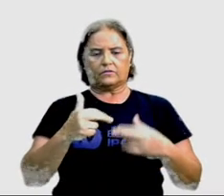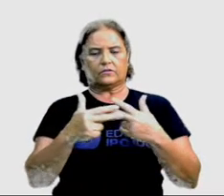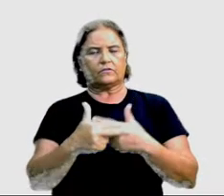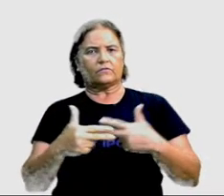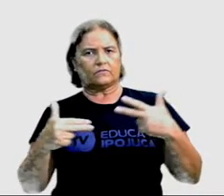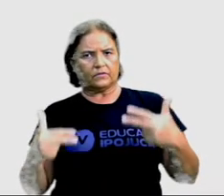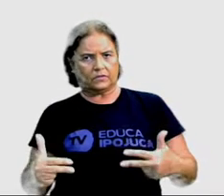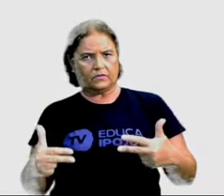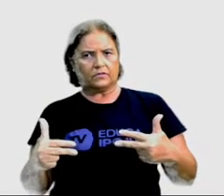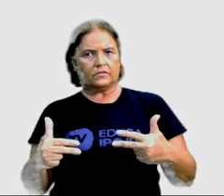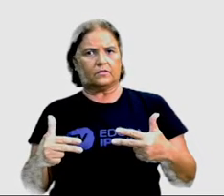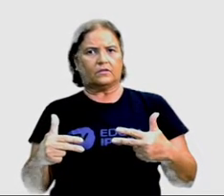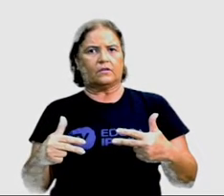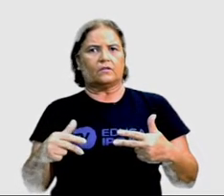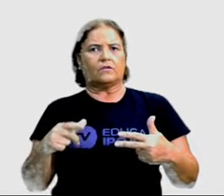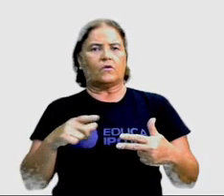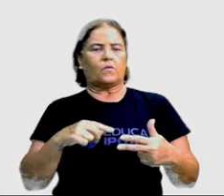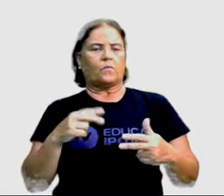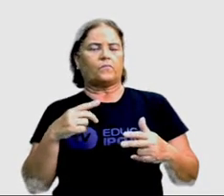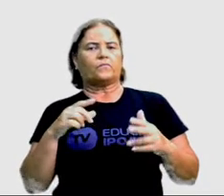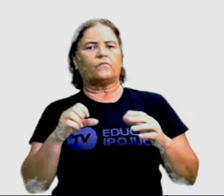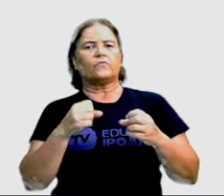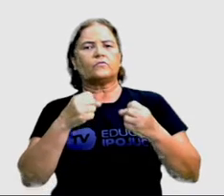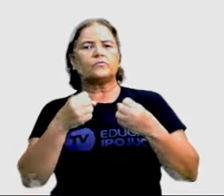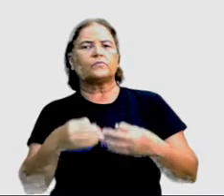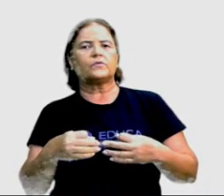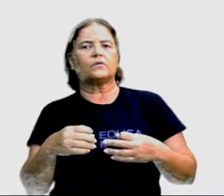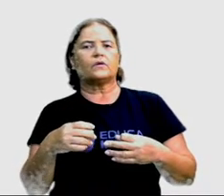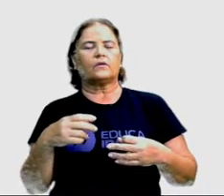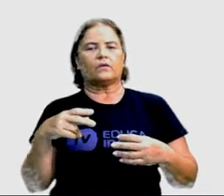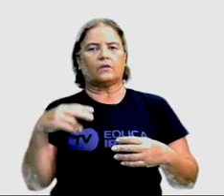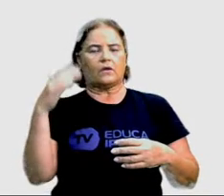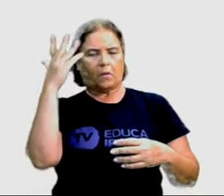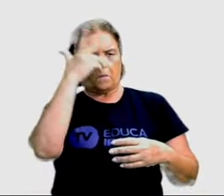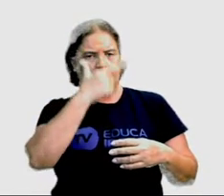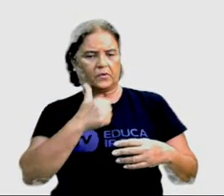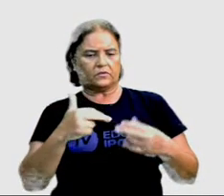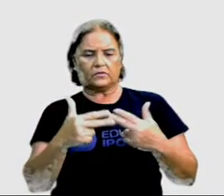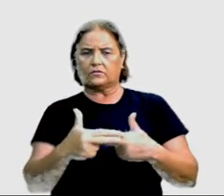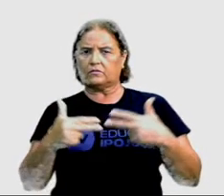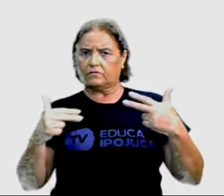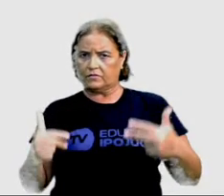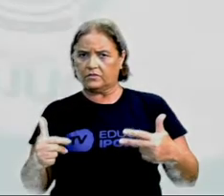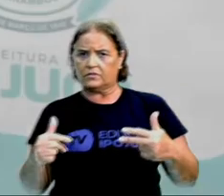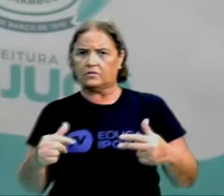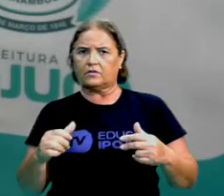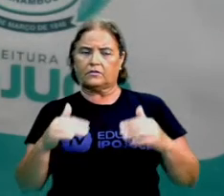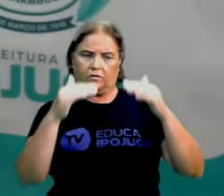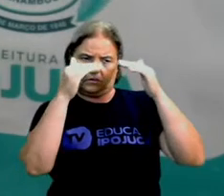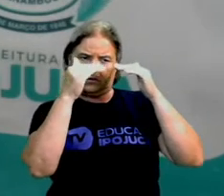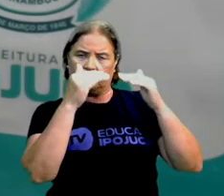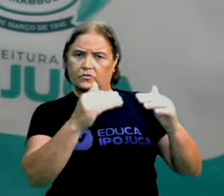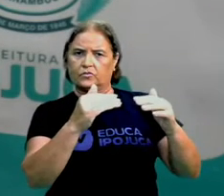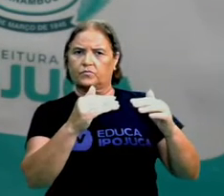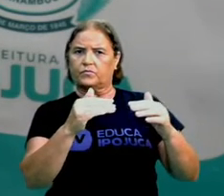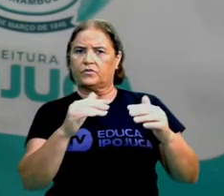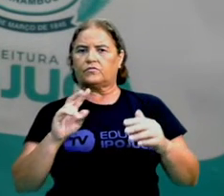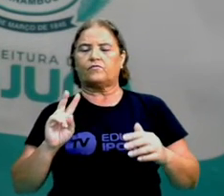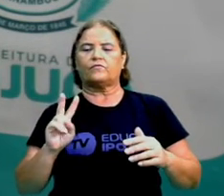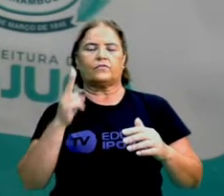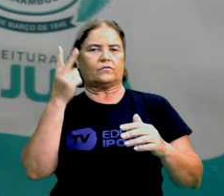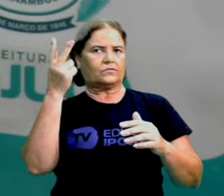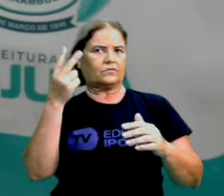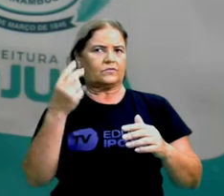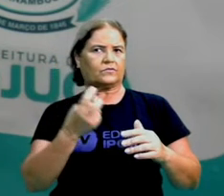diversidade, quer dizer que há beleza na diversidade, respeito e valorização. É as duas palavras